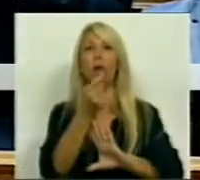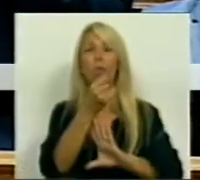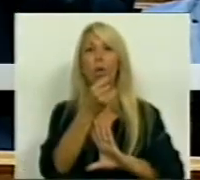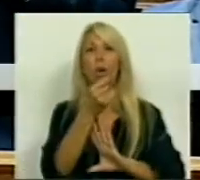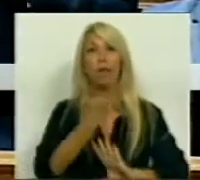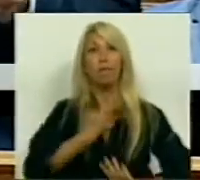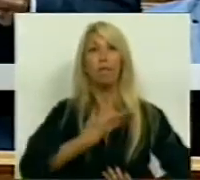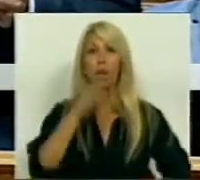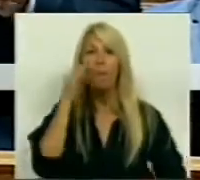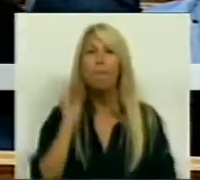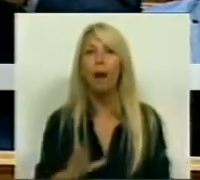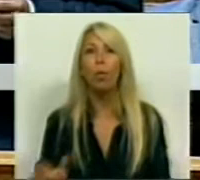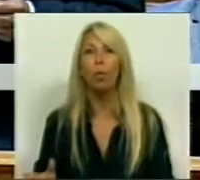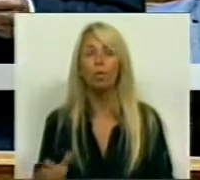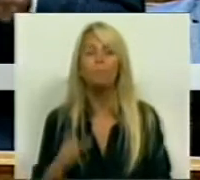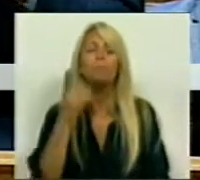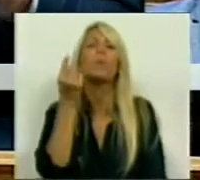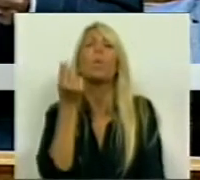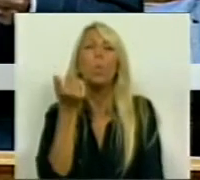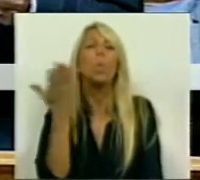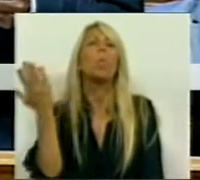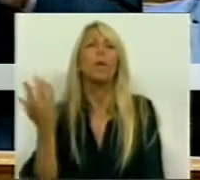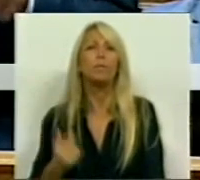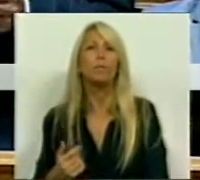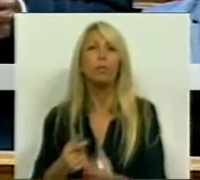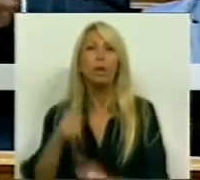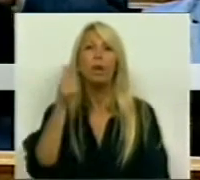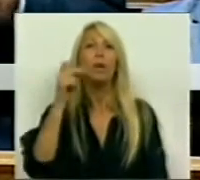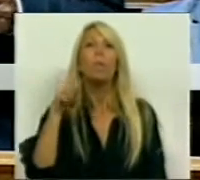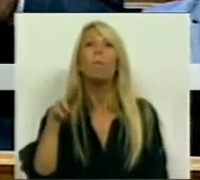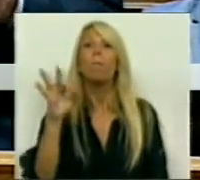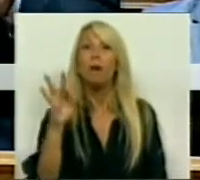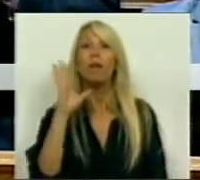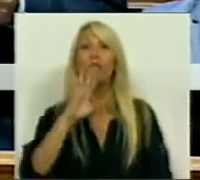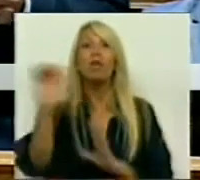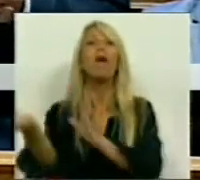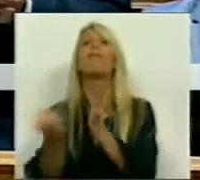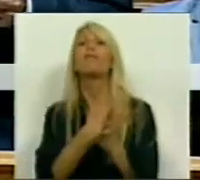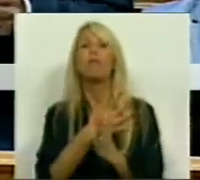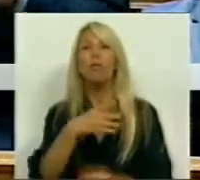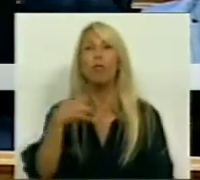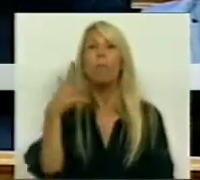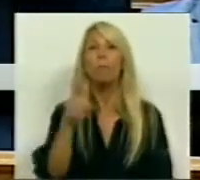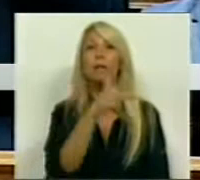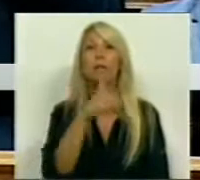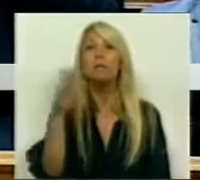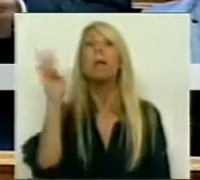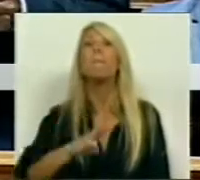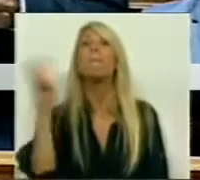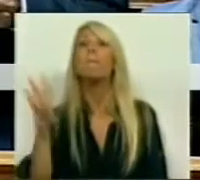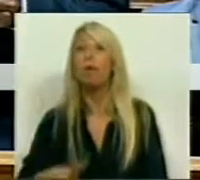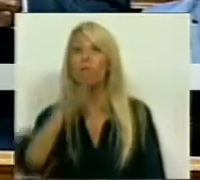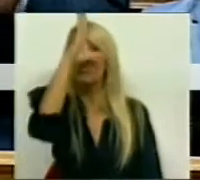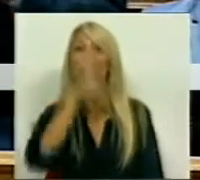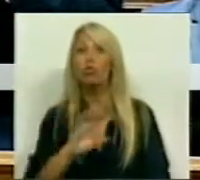Quanto é que o Banif já devolveu dos 1.100 milhões de euros que recebeu do Estado e que é que o Governo já